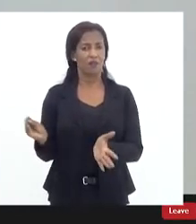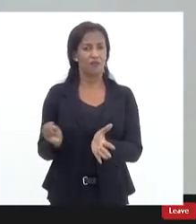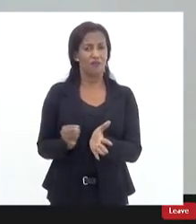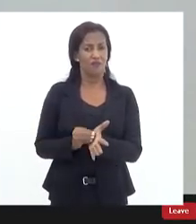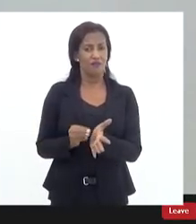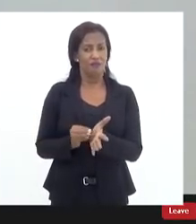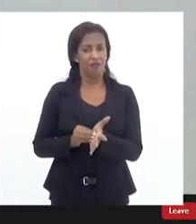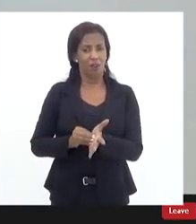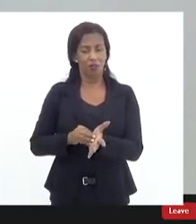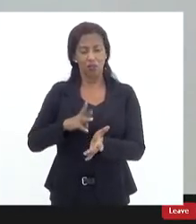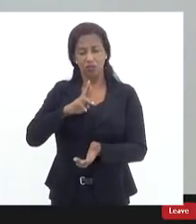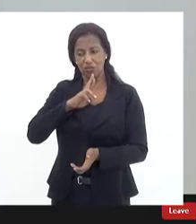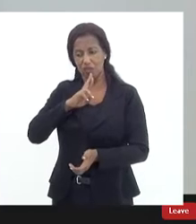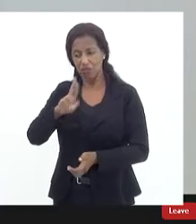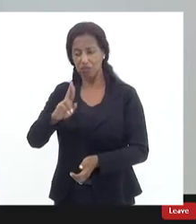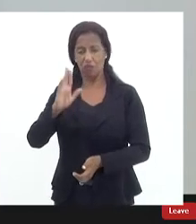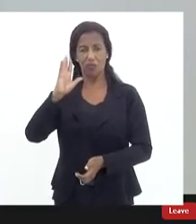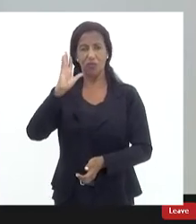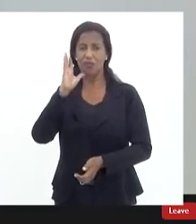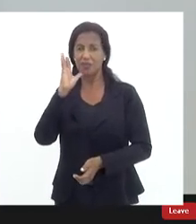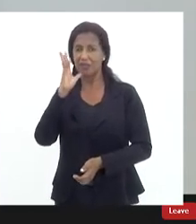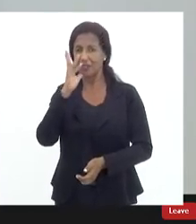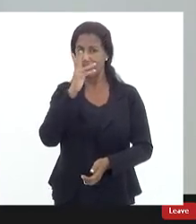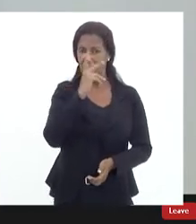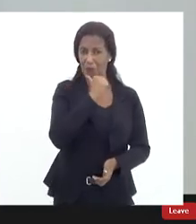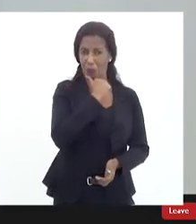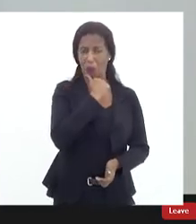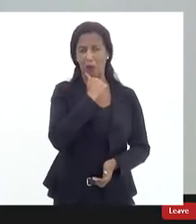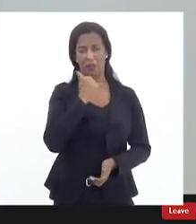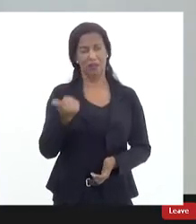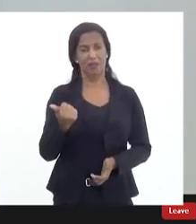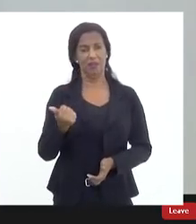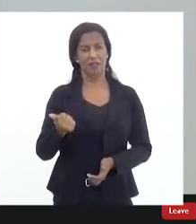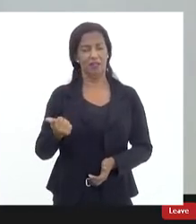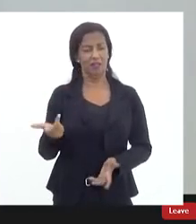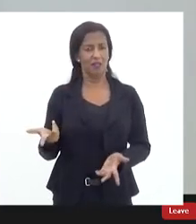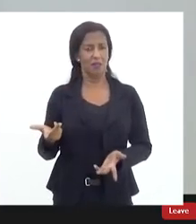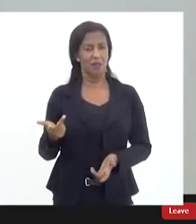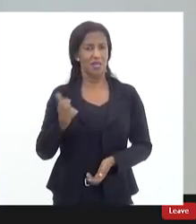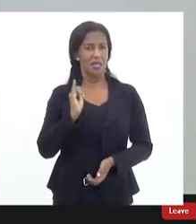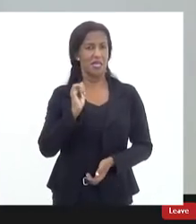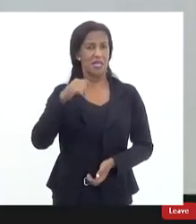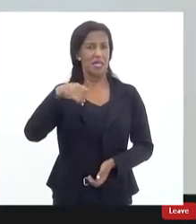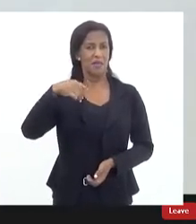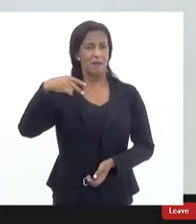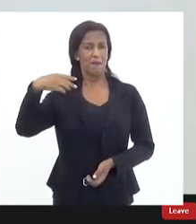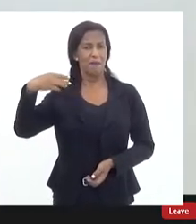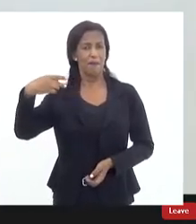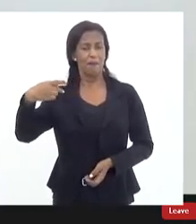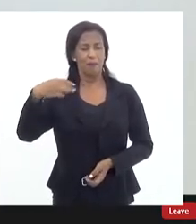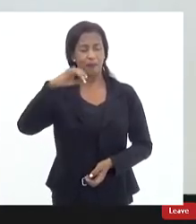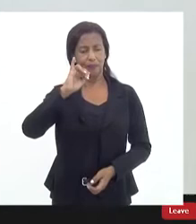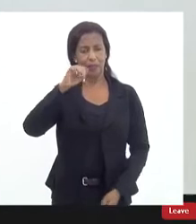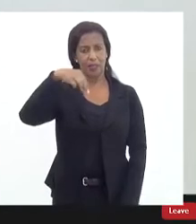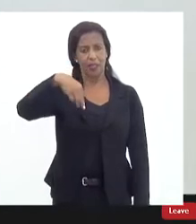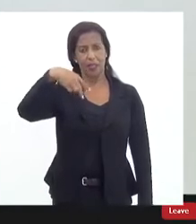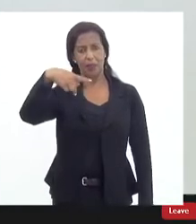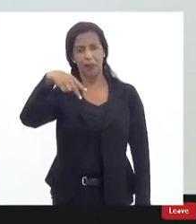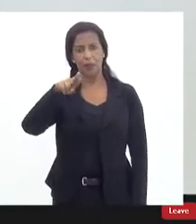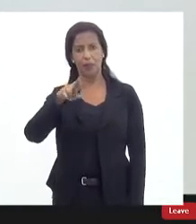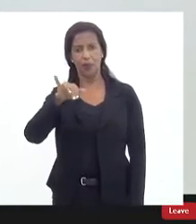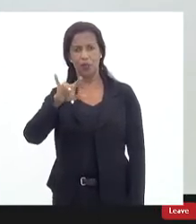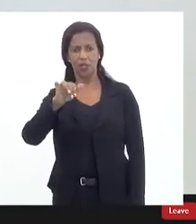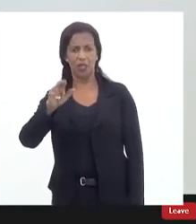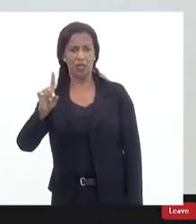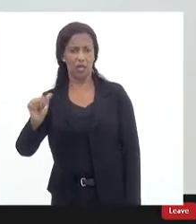de solução e essa demora produz impunidade mas a par disso tentando ser propositivo reforçando a necessidade de um plano